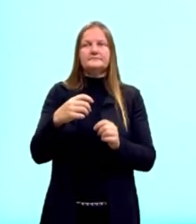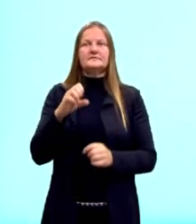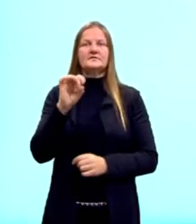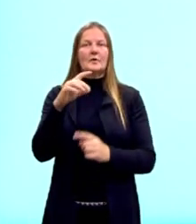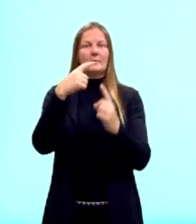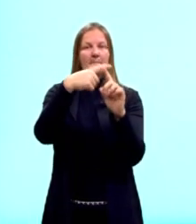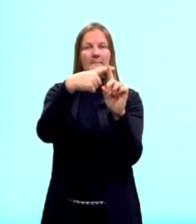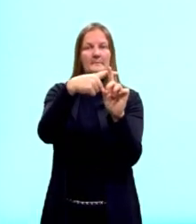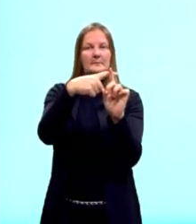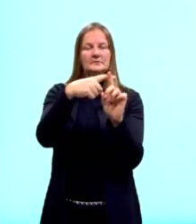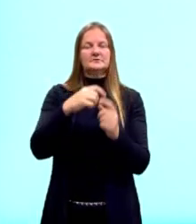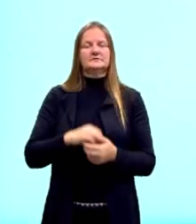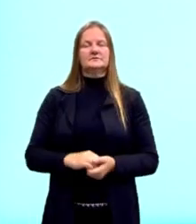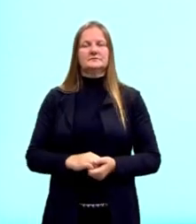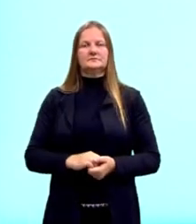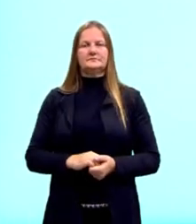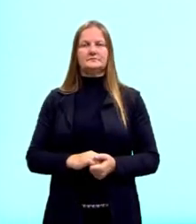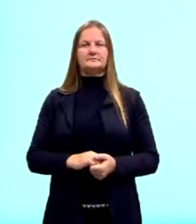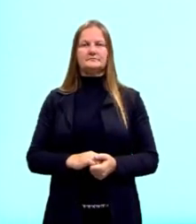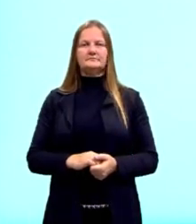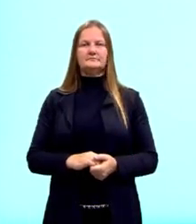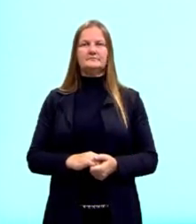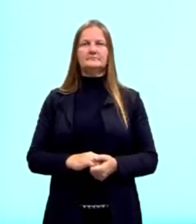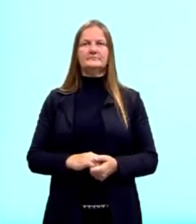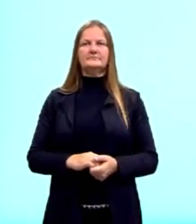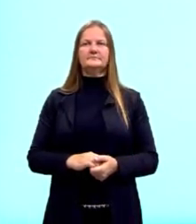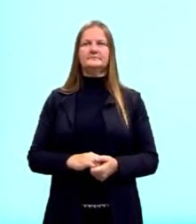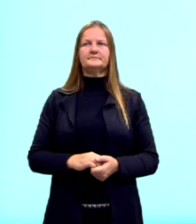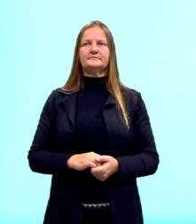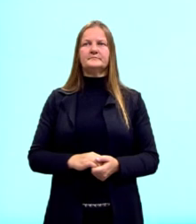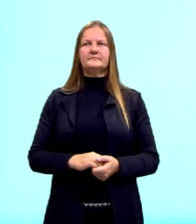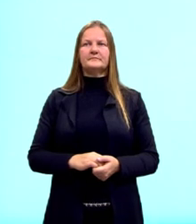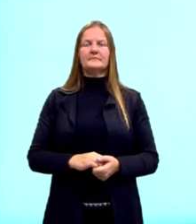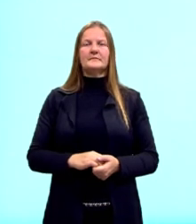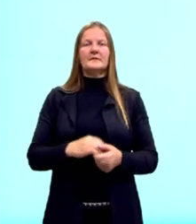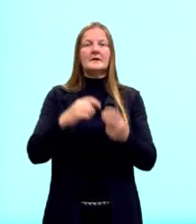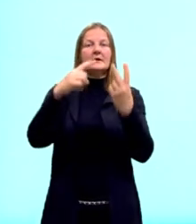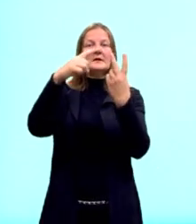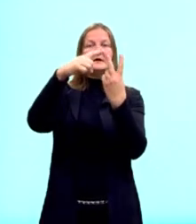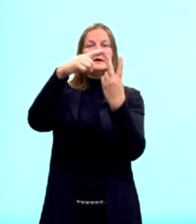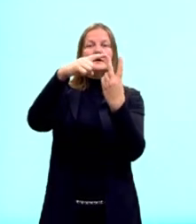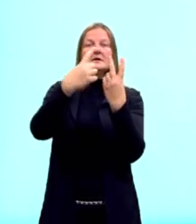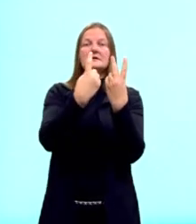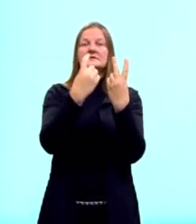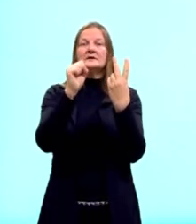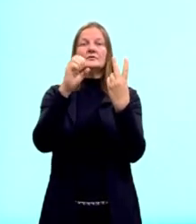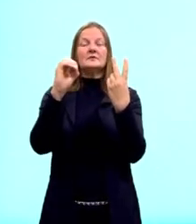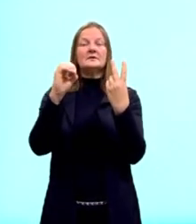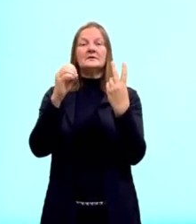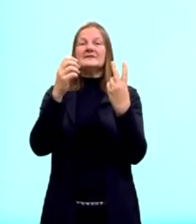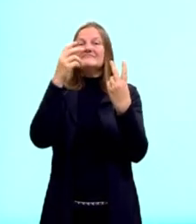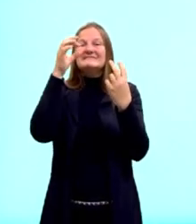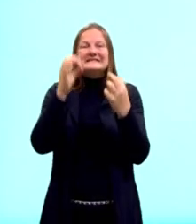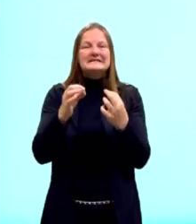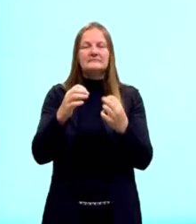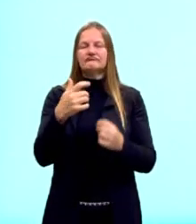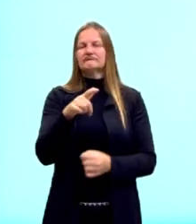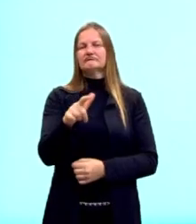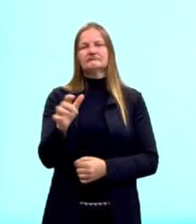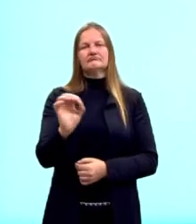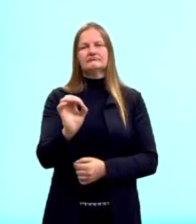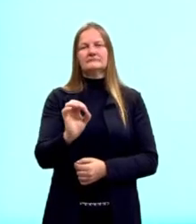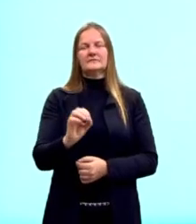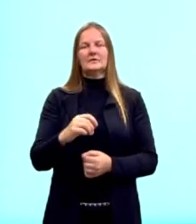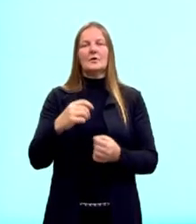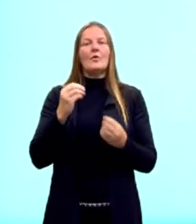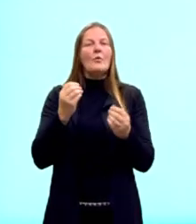o resultado positivo. 180 não é uma raiz exata, né? Uma das